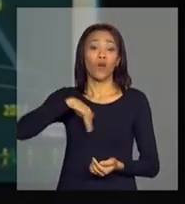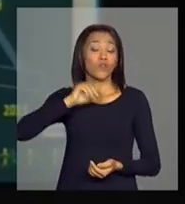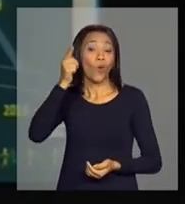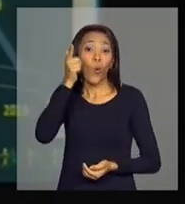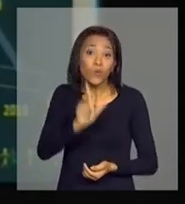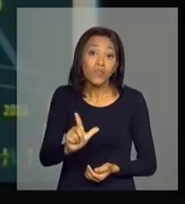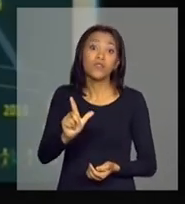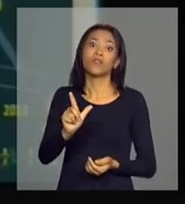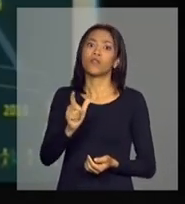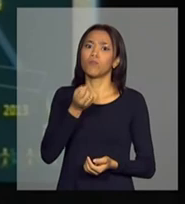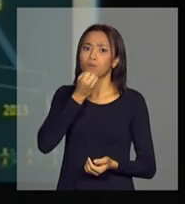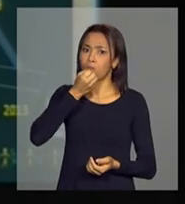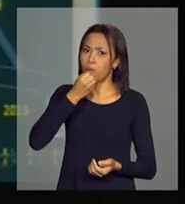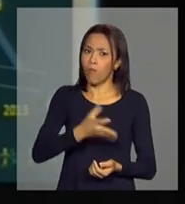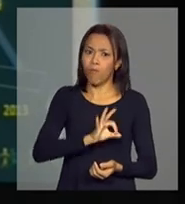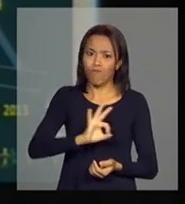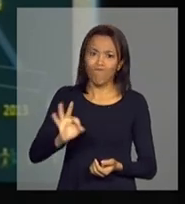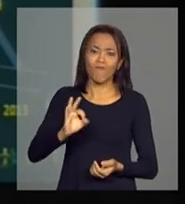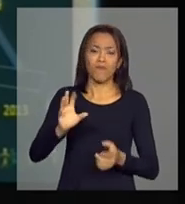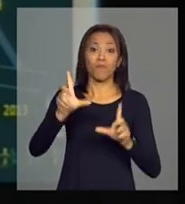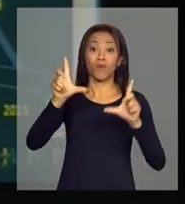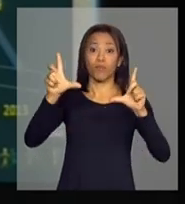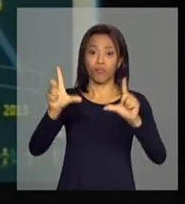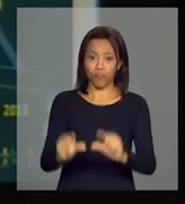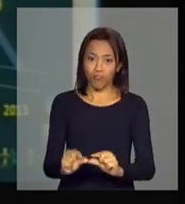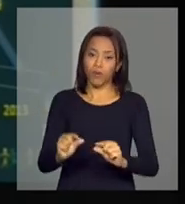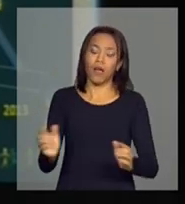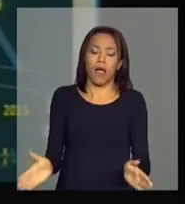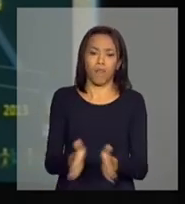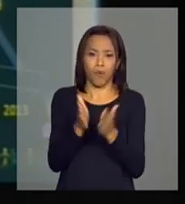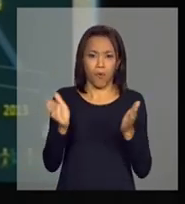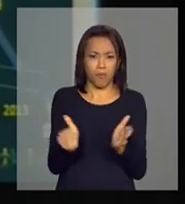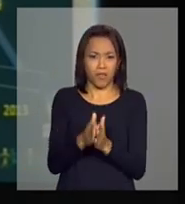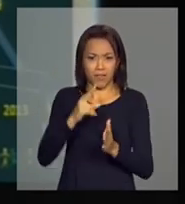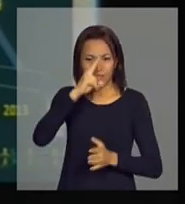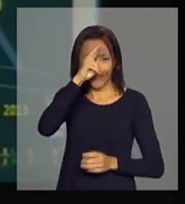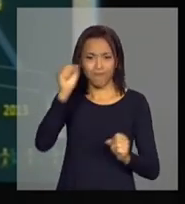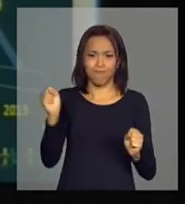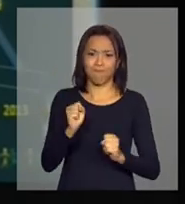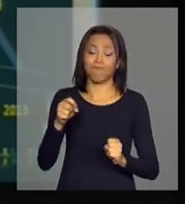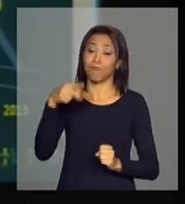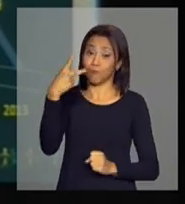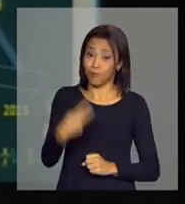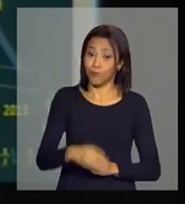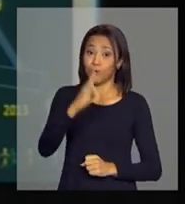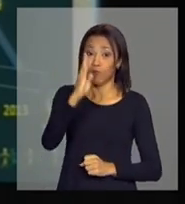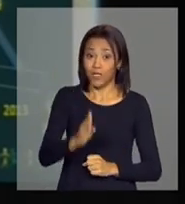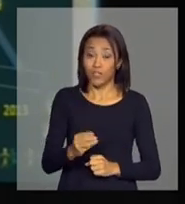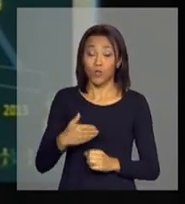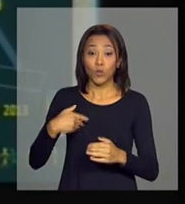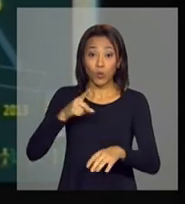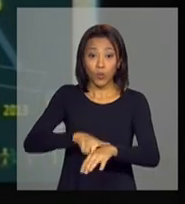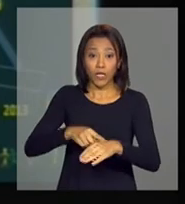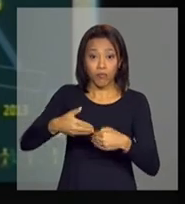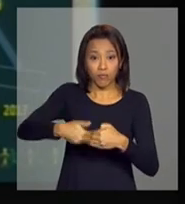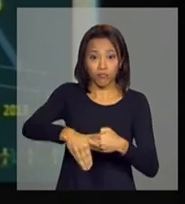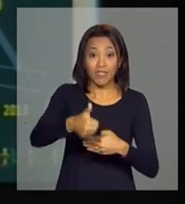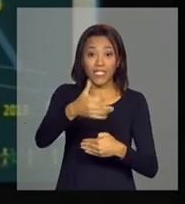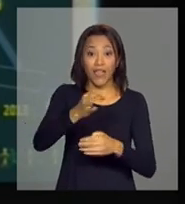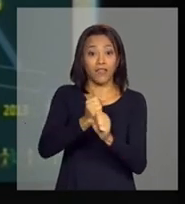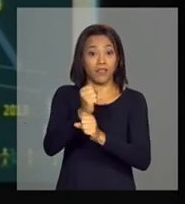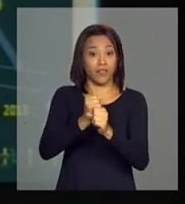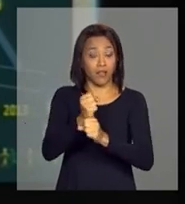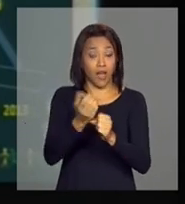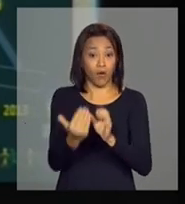extraordinário, que foi praticamente eliminar a pobreza extrema no Brasil no período de 10 anos, quer agora com essa última